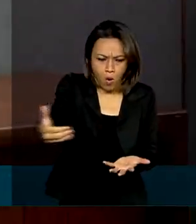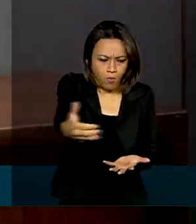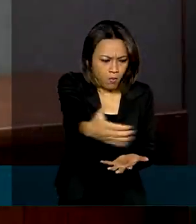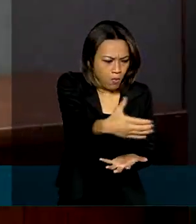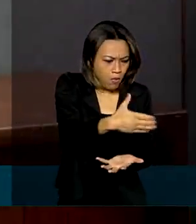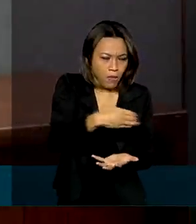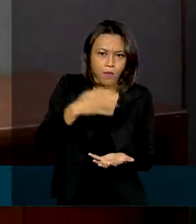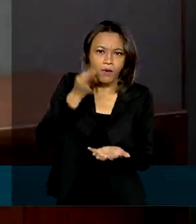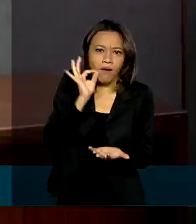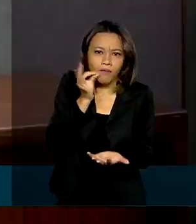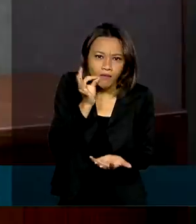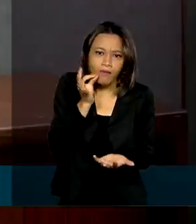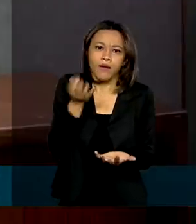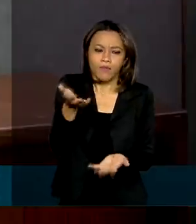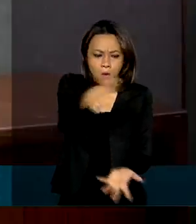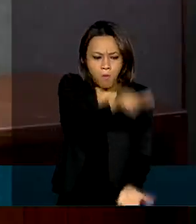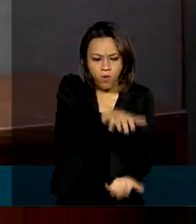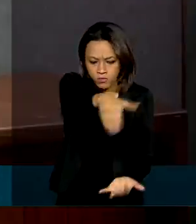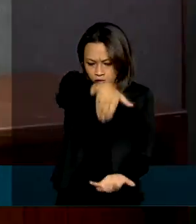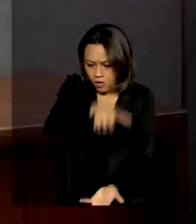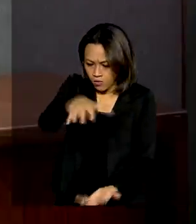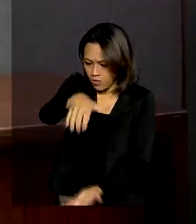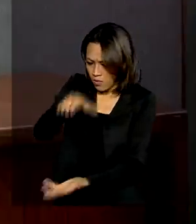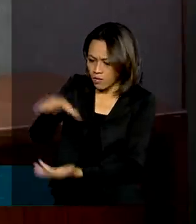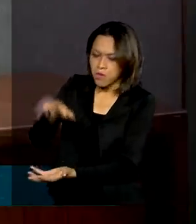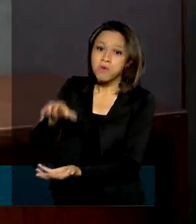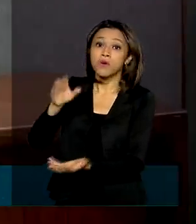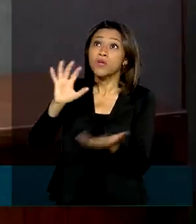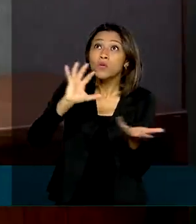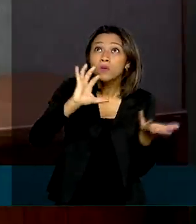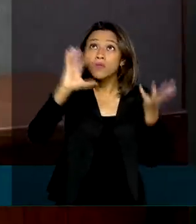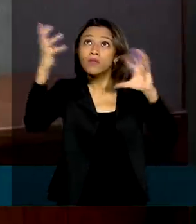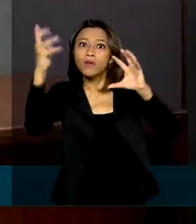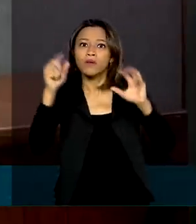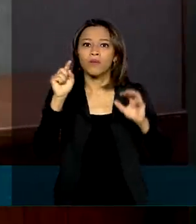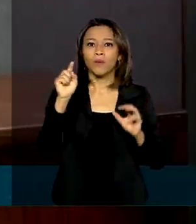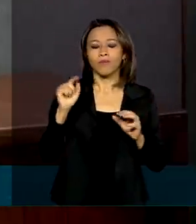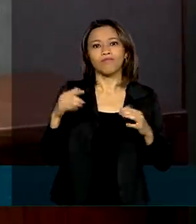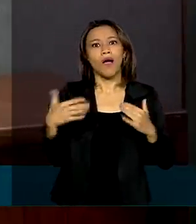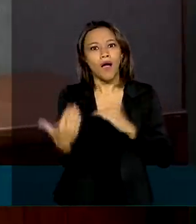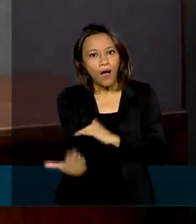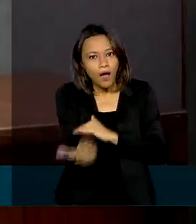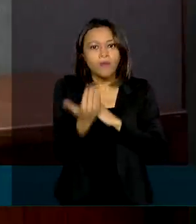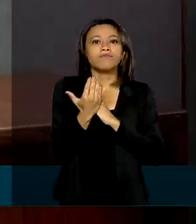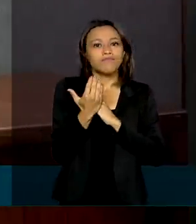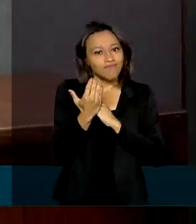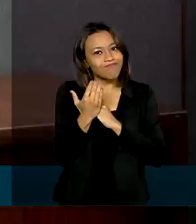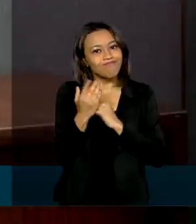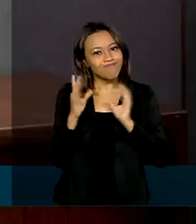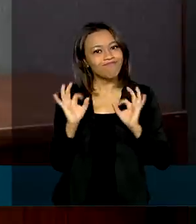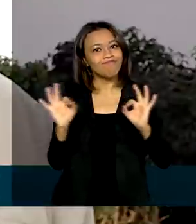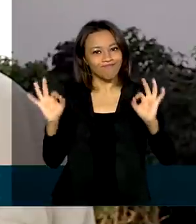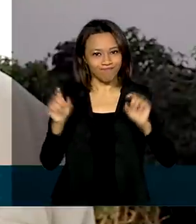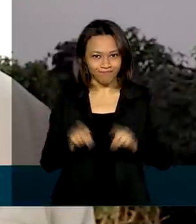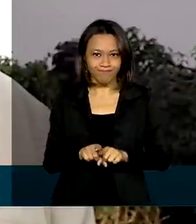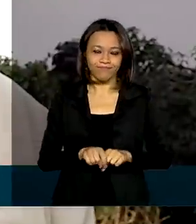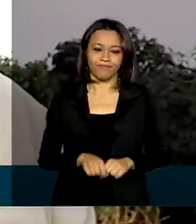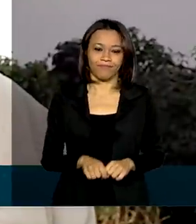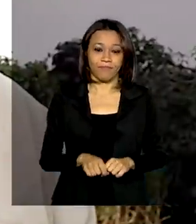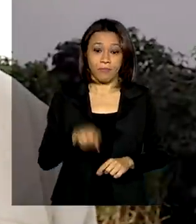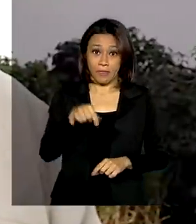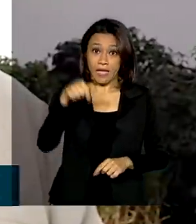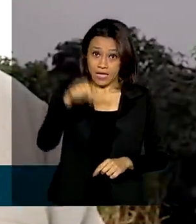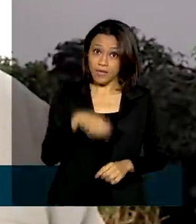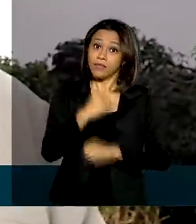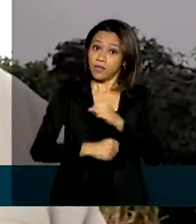vazão desse café e as condições climáticas, de certa forma, foram favoráveis. Esse ano